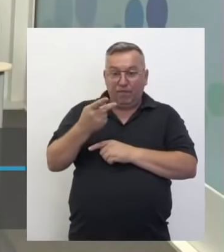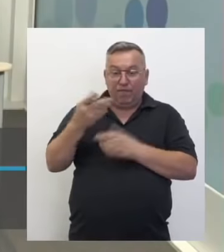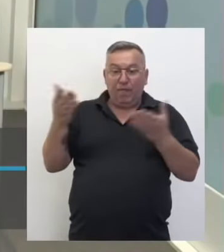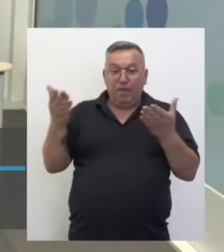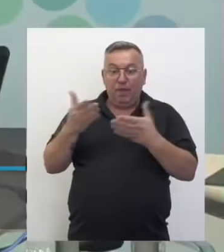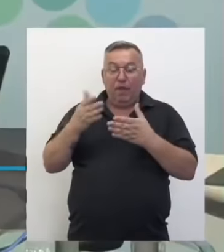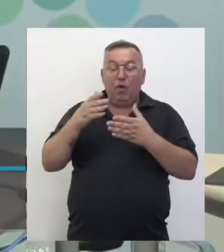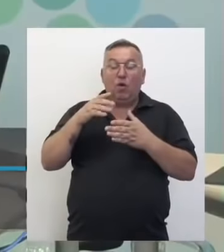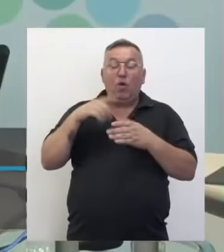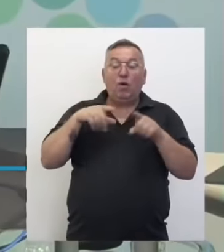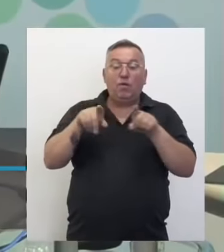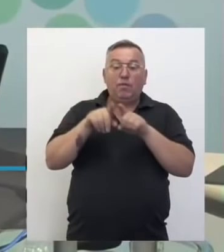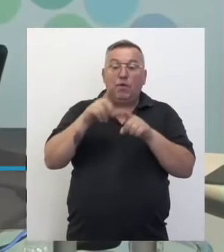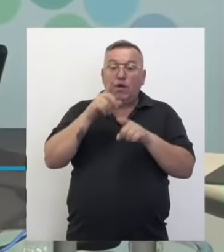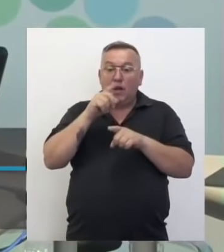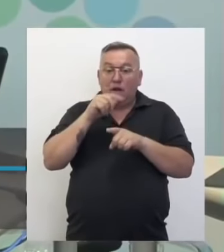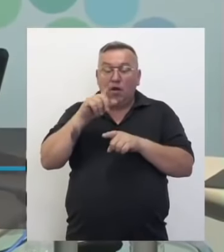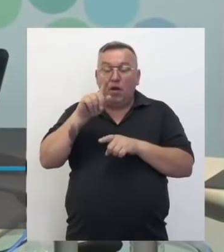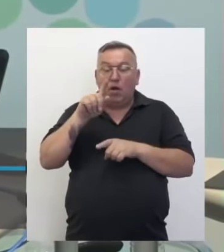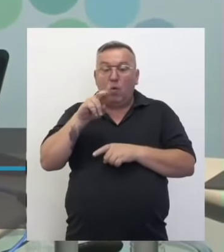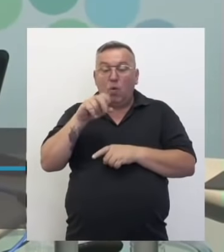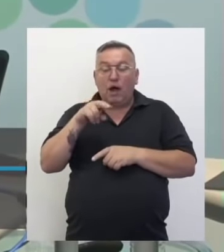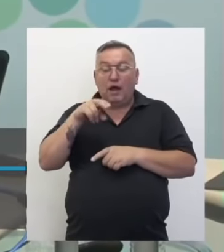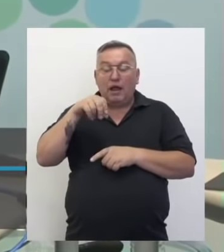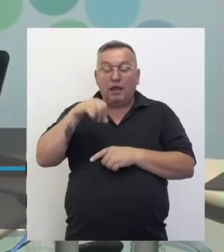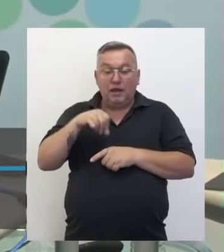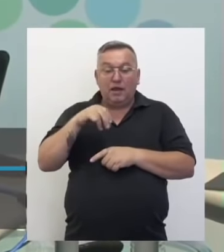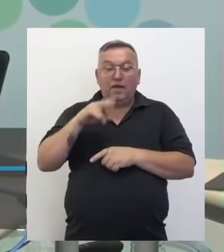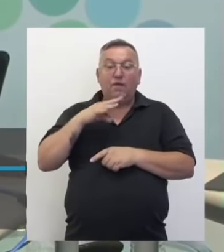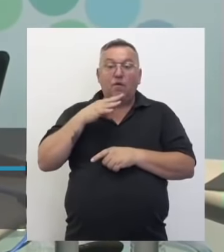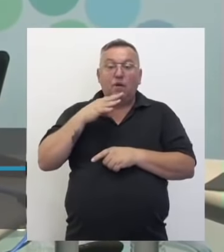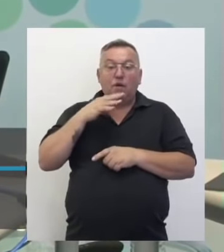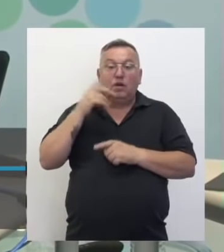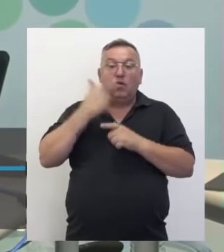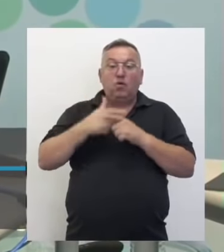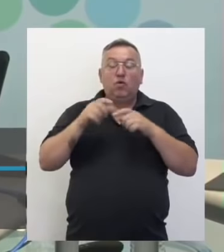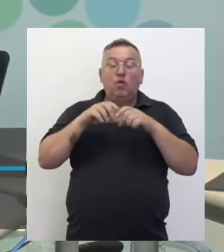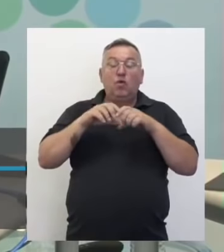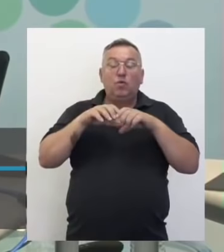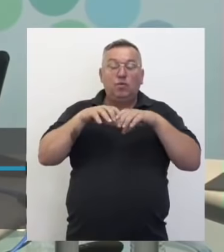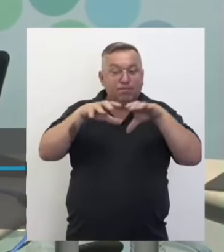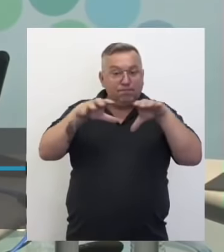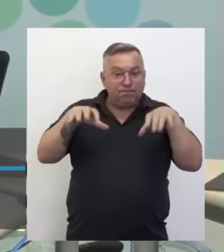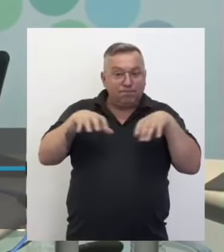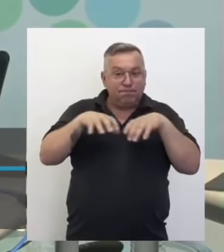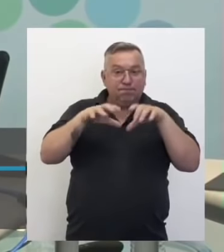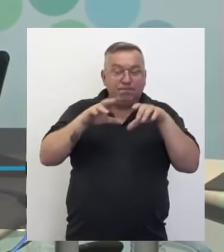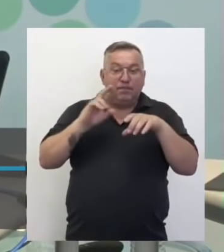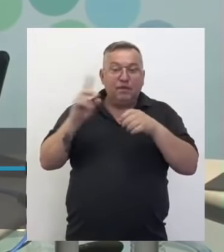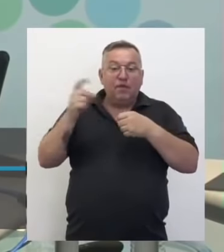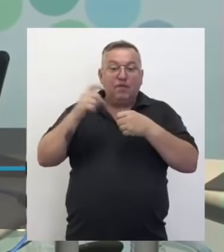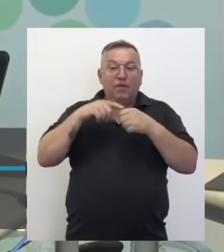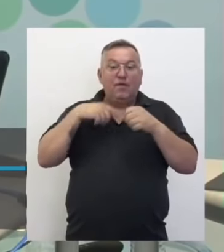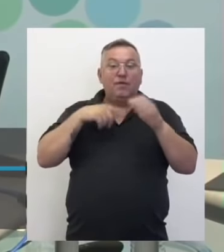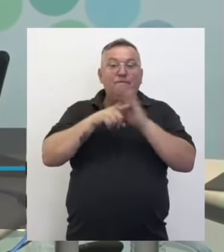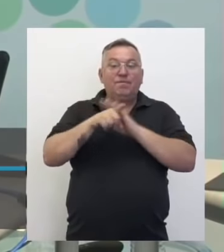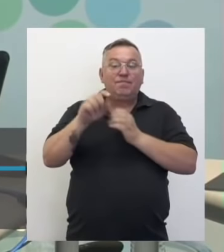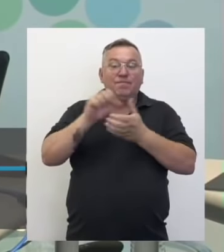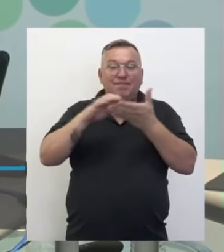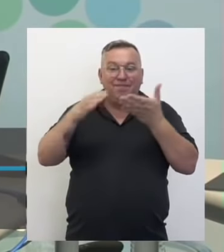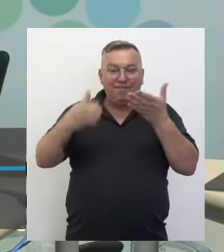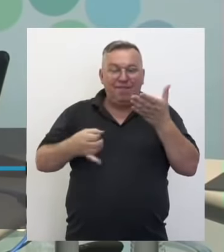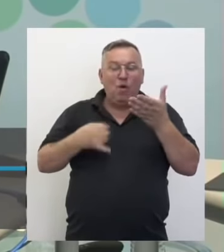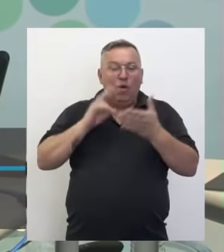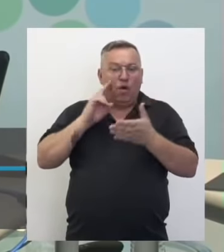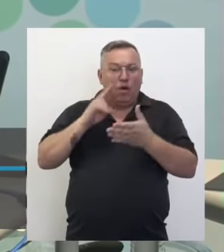sistema aquífero do Guarani e a gente vai conhecer um pouquinho mais sobre esse sistema e na volta temos interação mais uma vez.